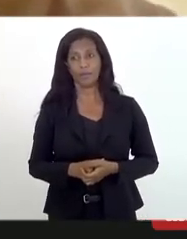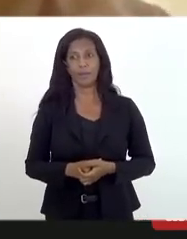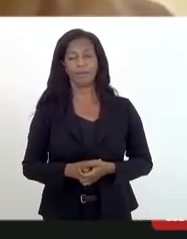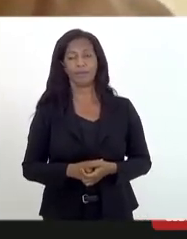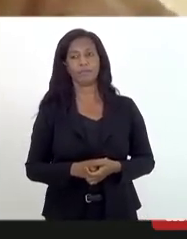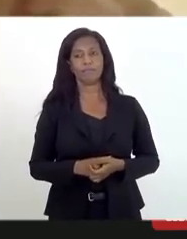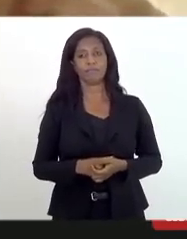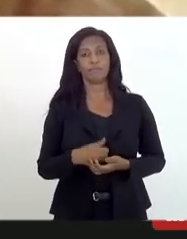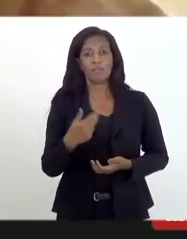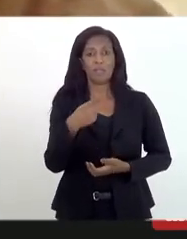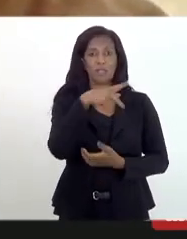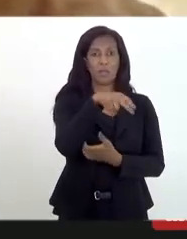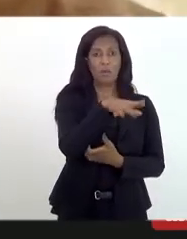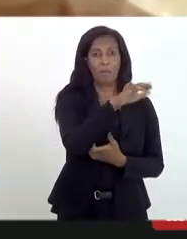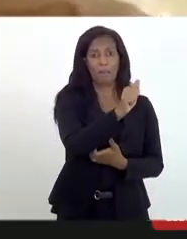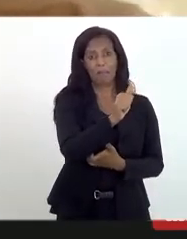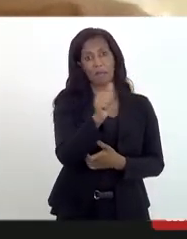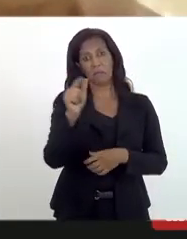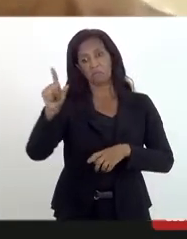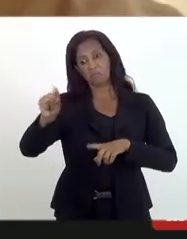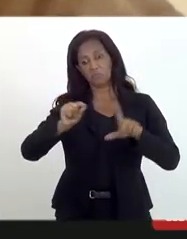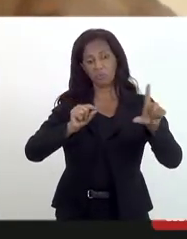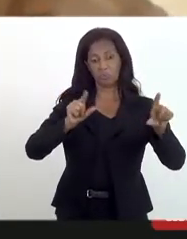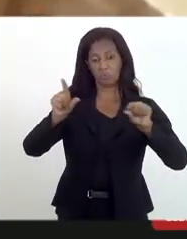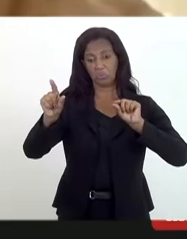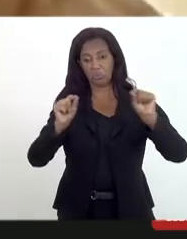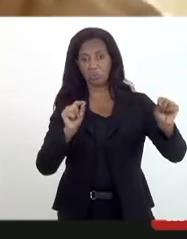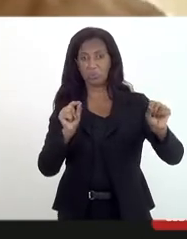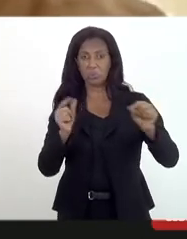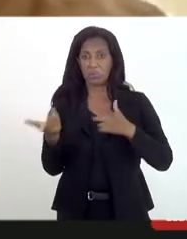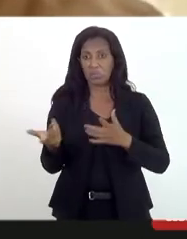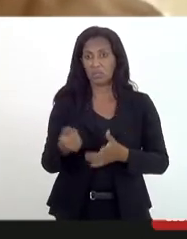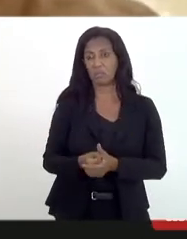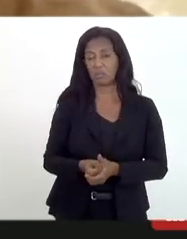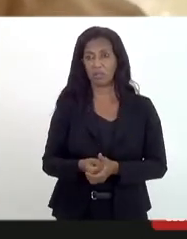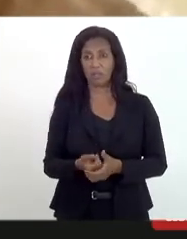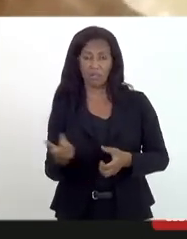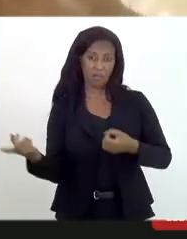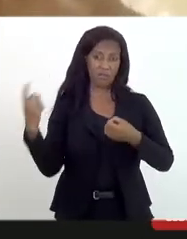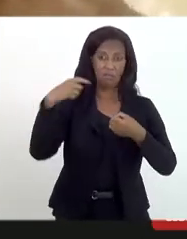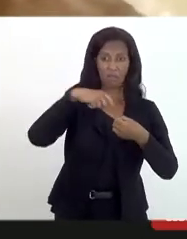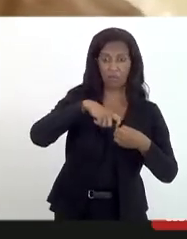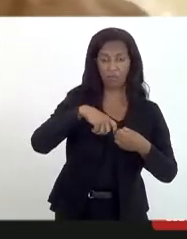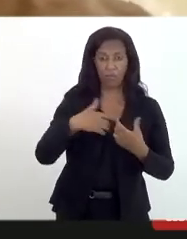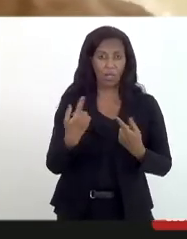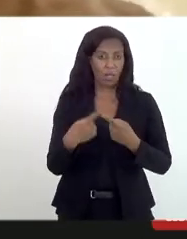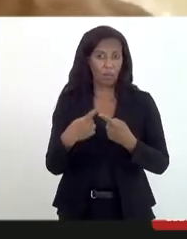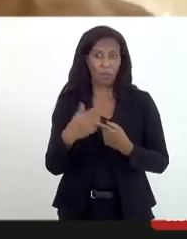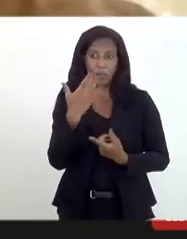uma pena alternativa, vai voltar a fazer, porque nós estamos diante de um